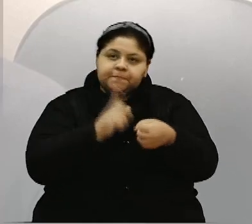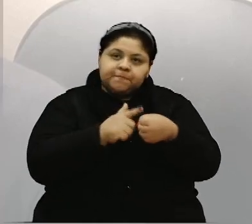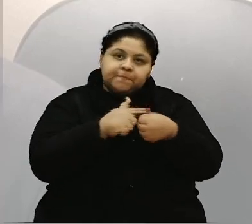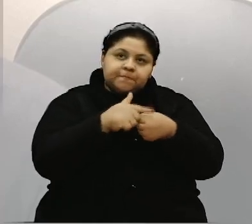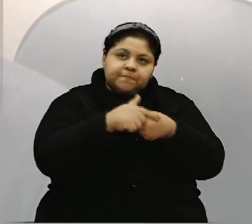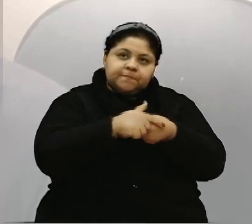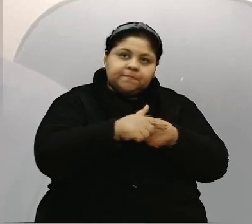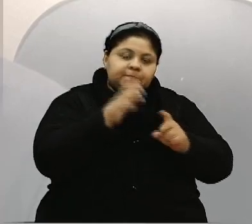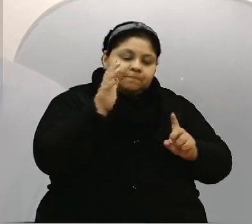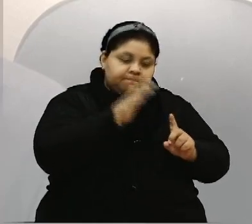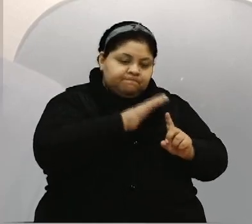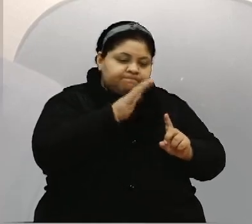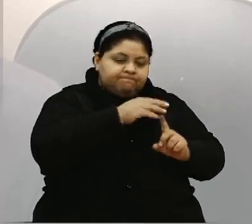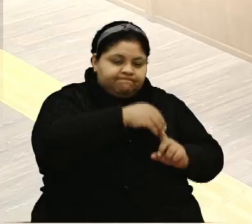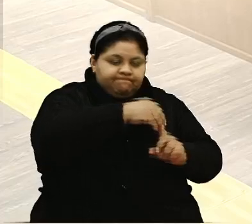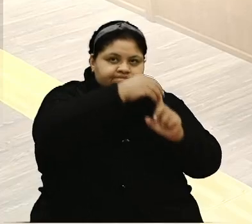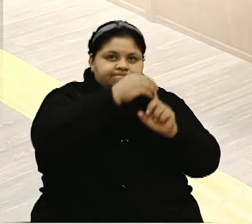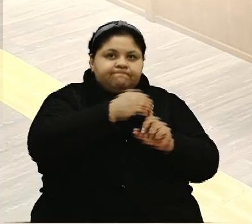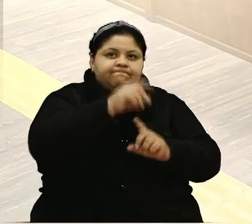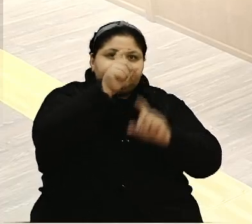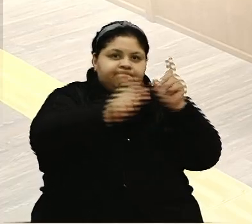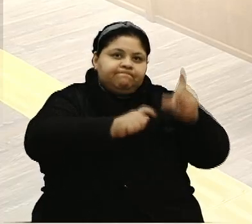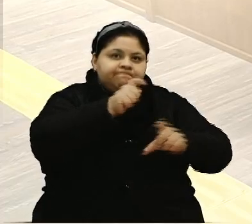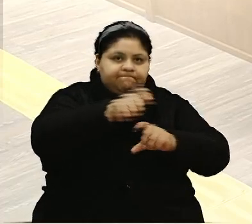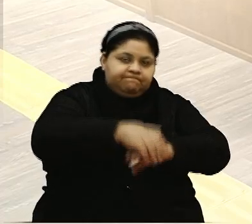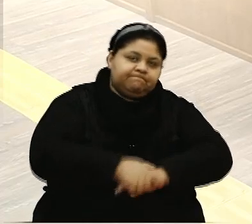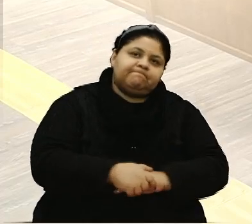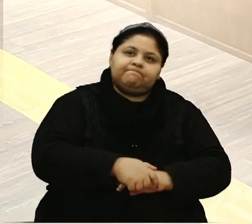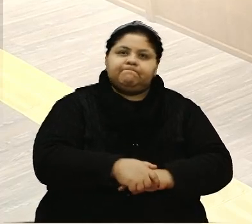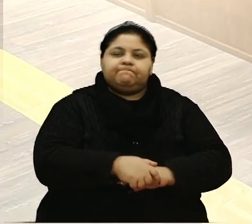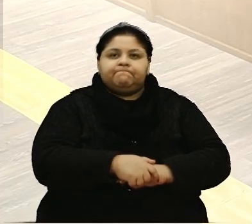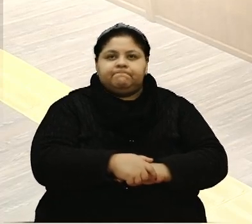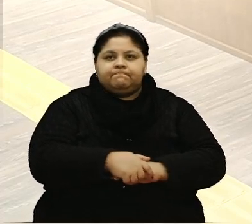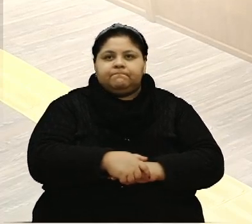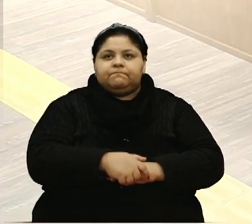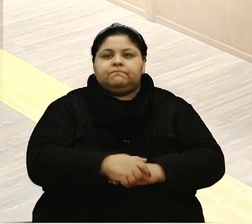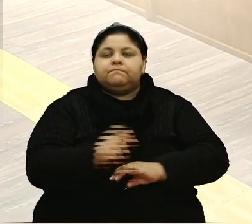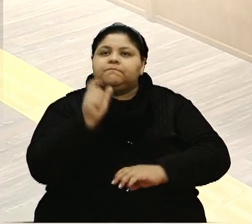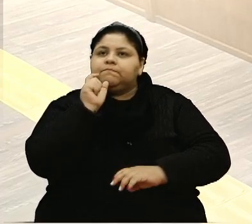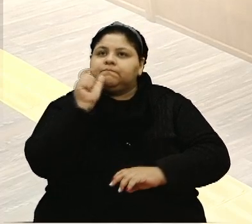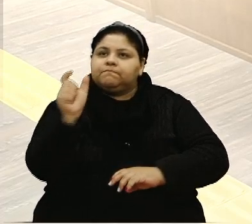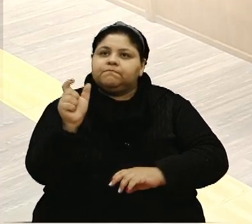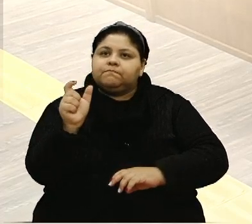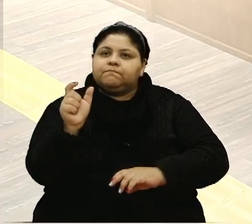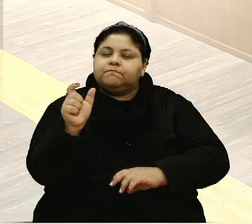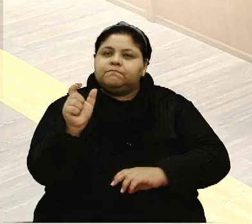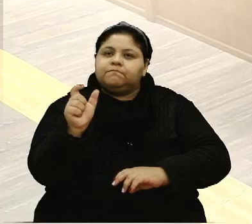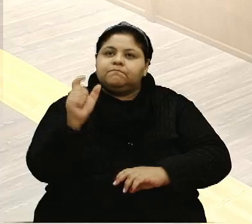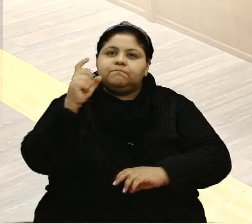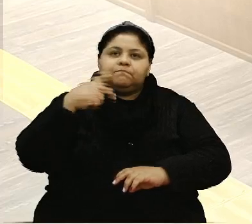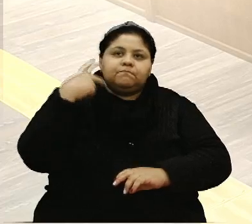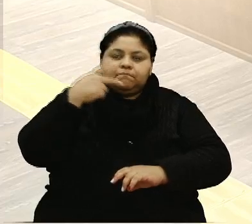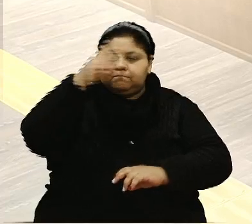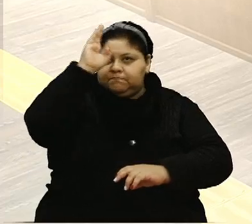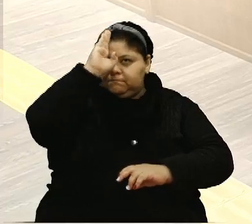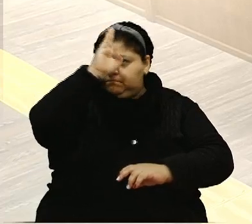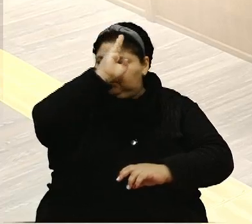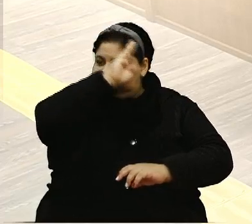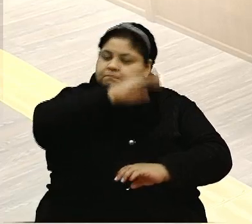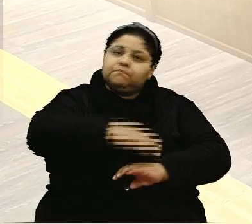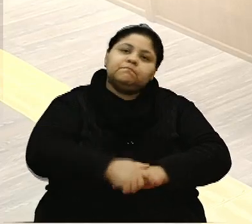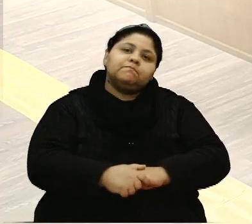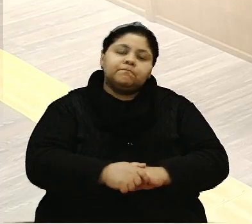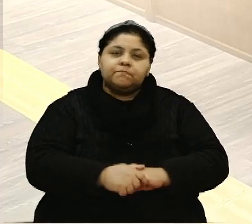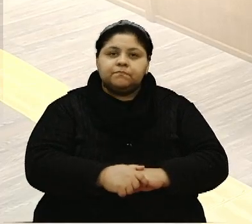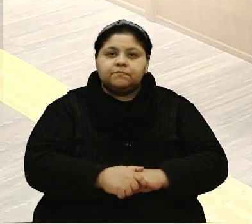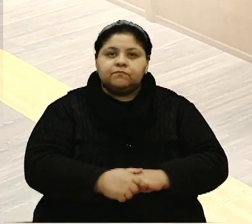afetadas e principalmente pelas pessoas. Peço a palavra, presidente. Com a palavra, vereador Adriano Bressan. Peço a palavra. Peço